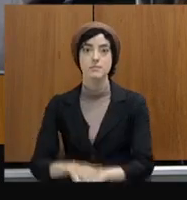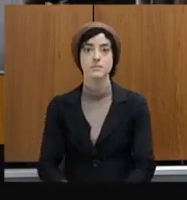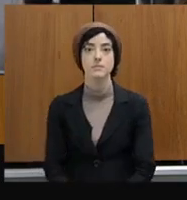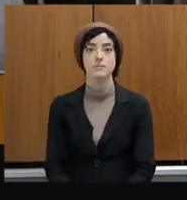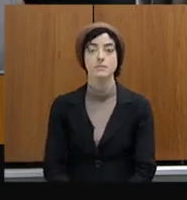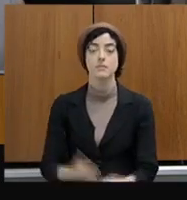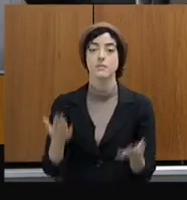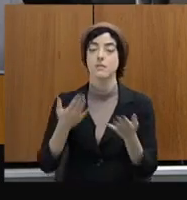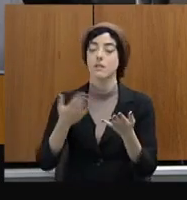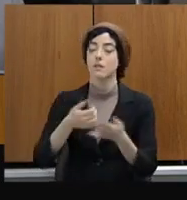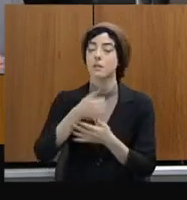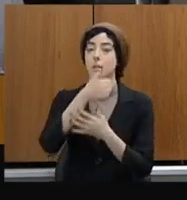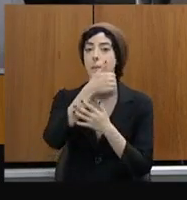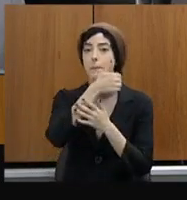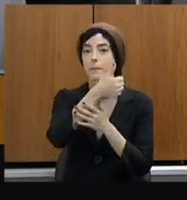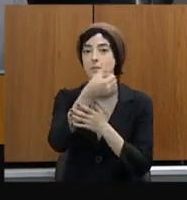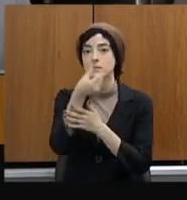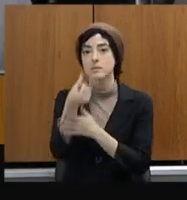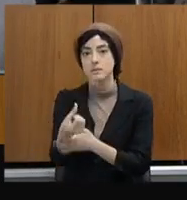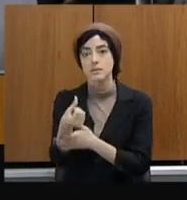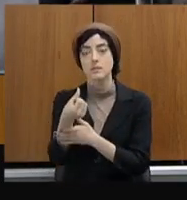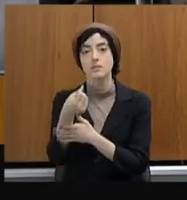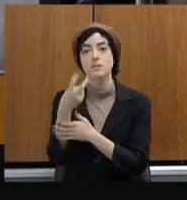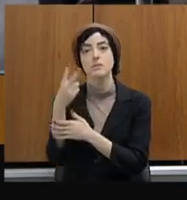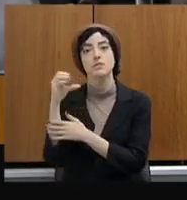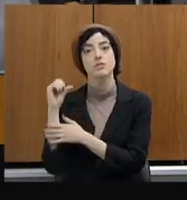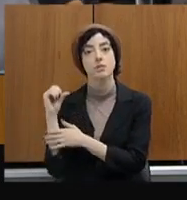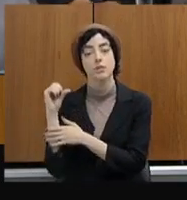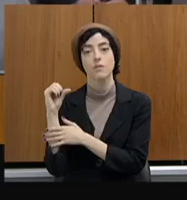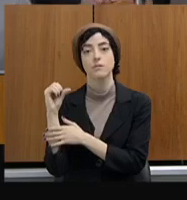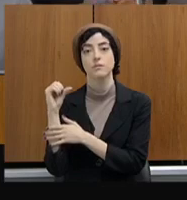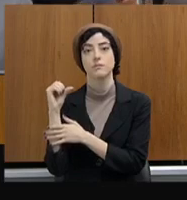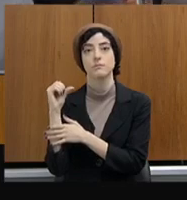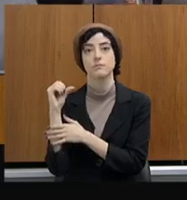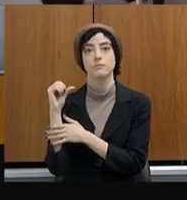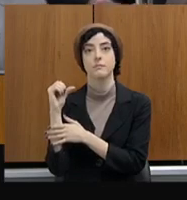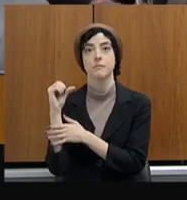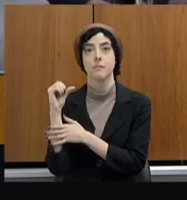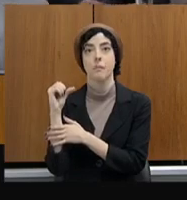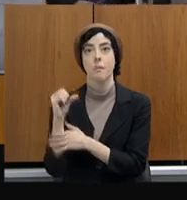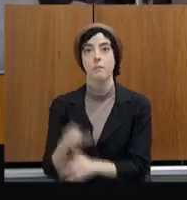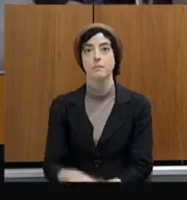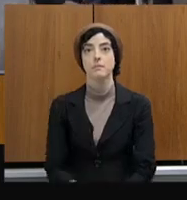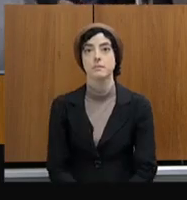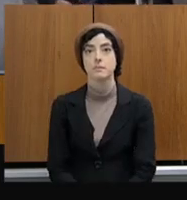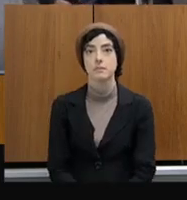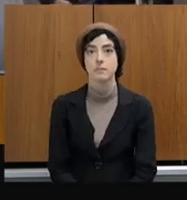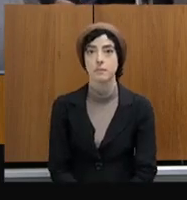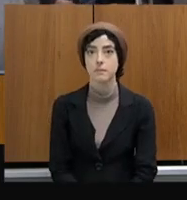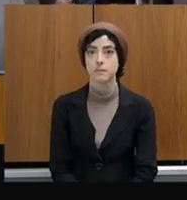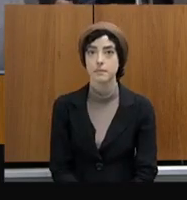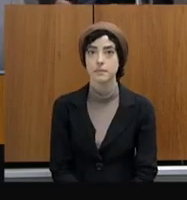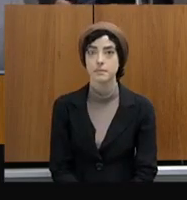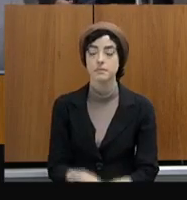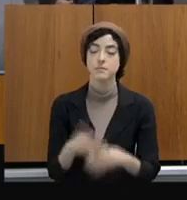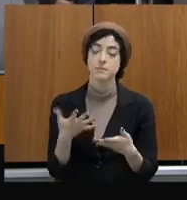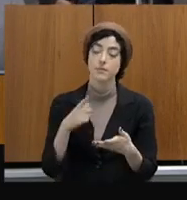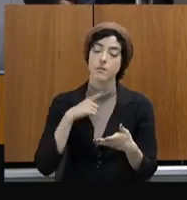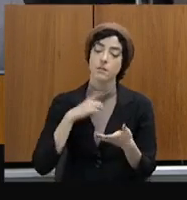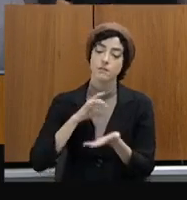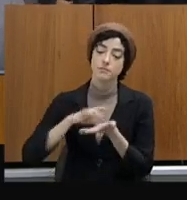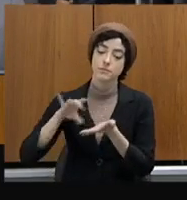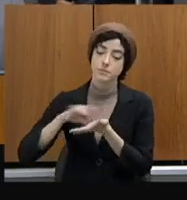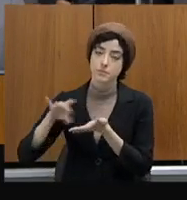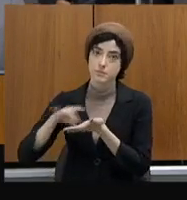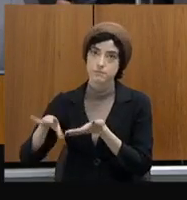é considerado os desligamentos, vamos chamar de desligamentos, 1.502 também nesse período. Então, tivemos